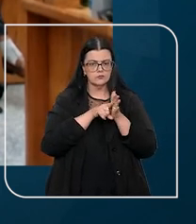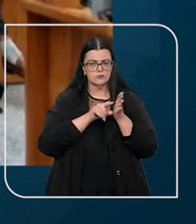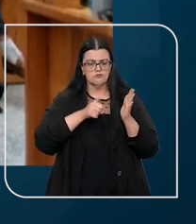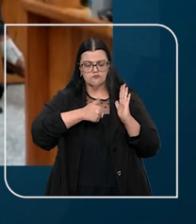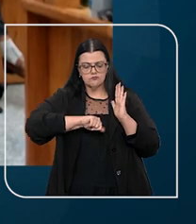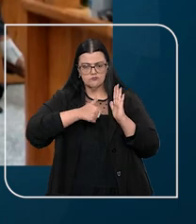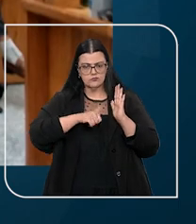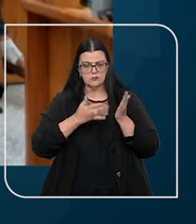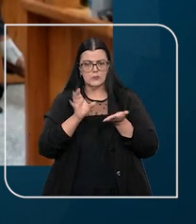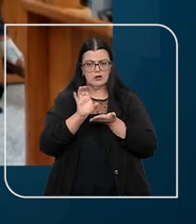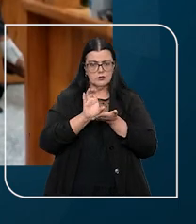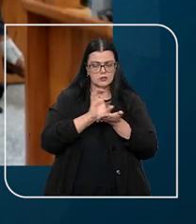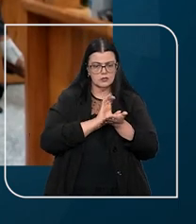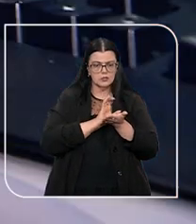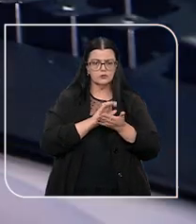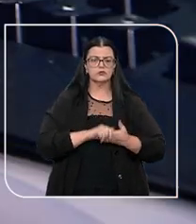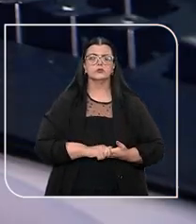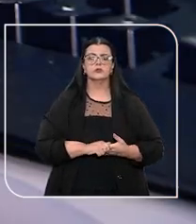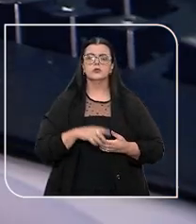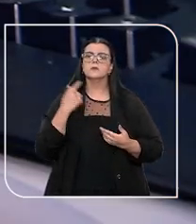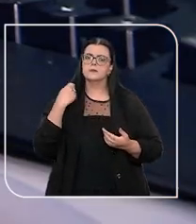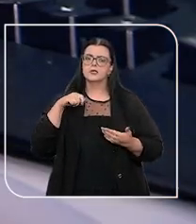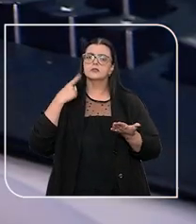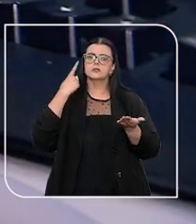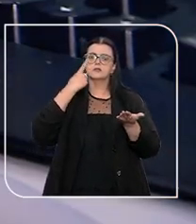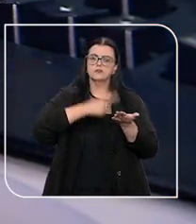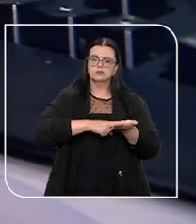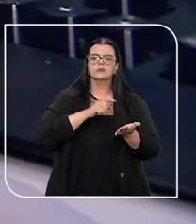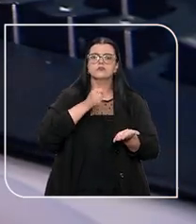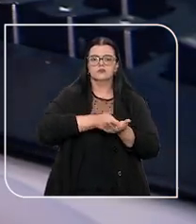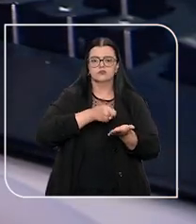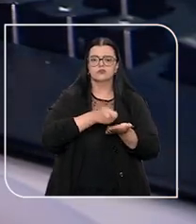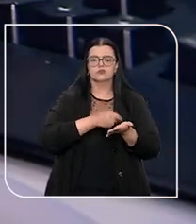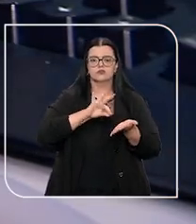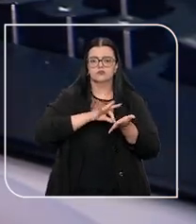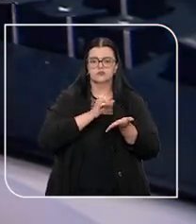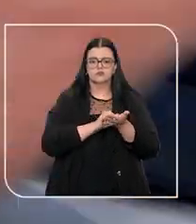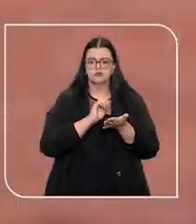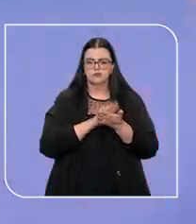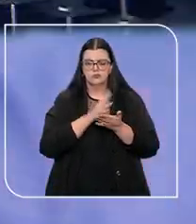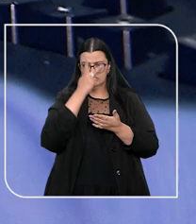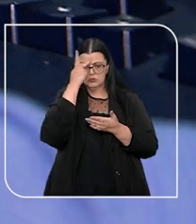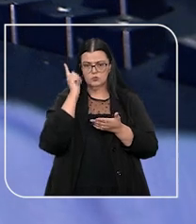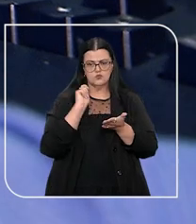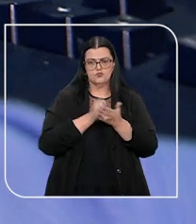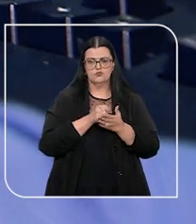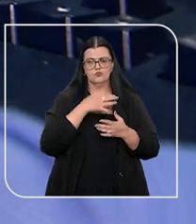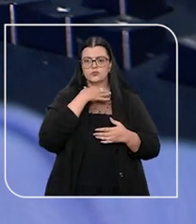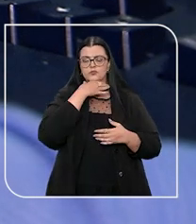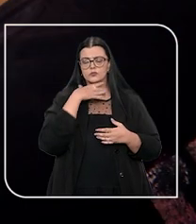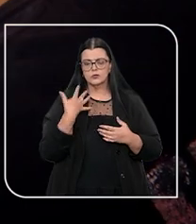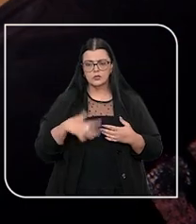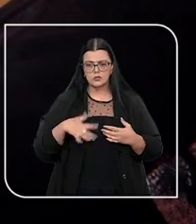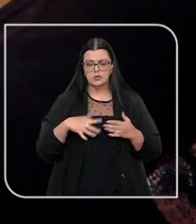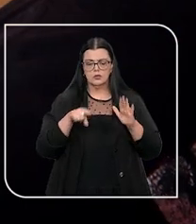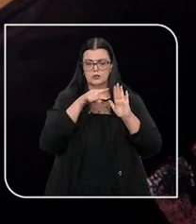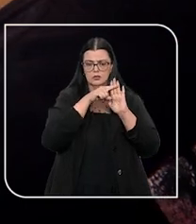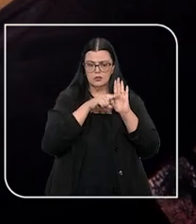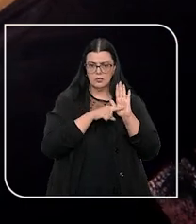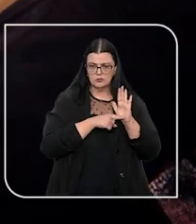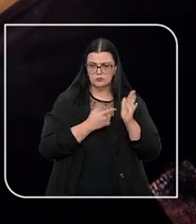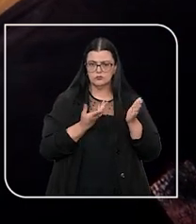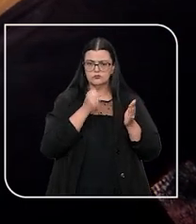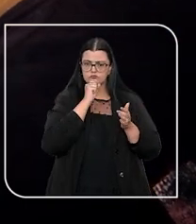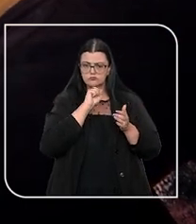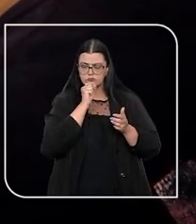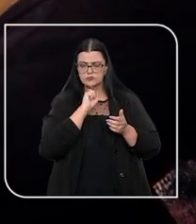na análise de risco de crédito e deve constar, obrigatoriamente, no Banco de Dados de Inadimplentes para evitar que